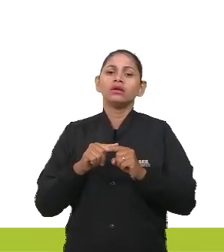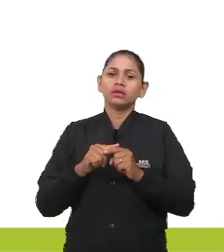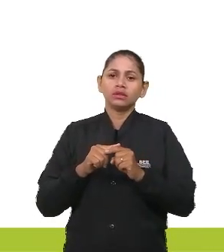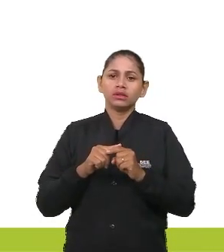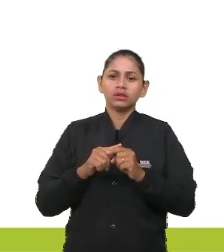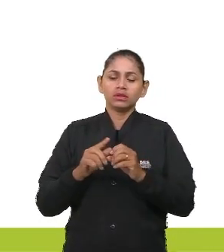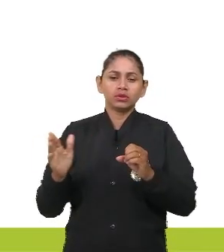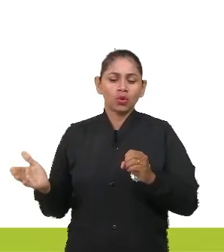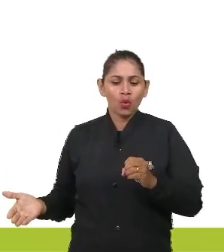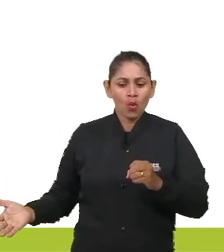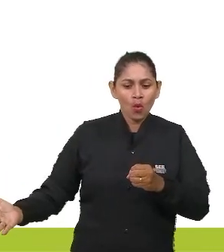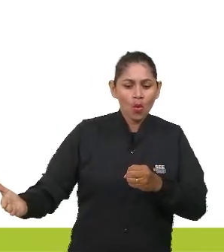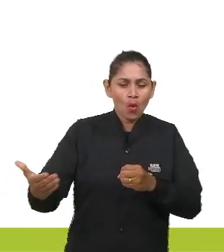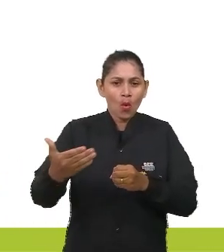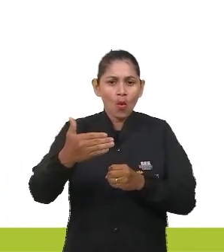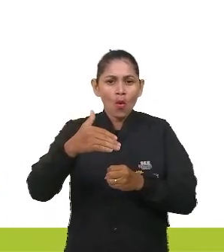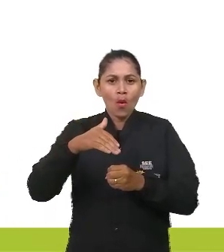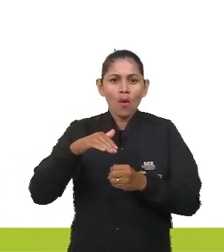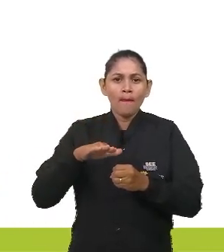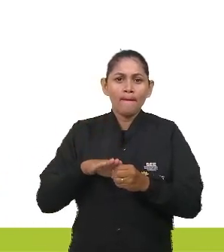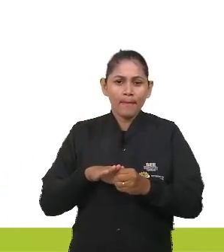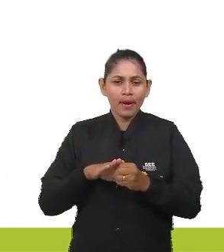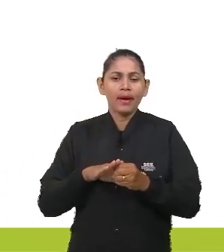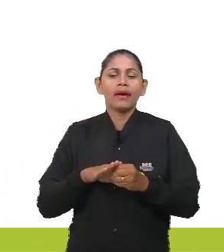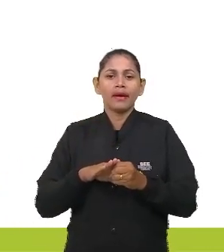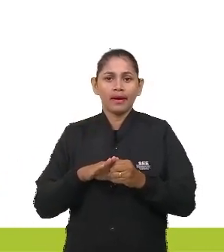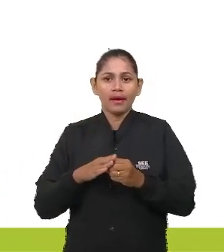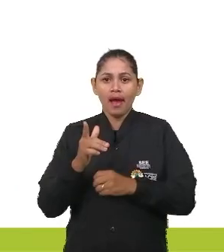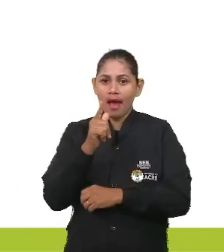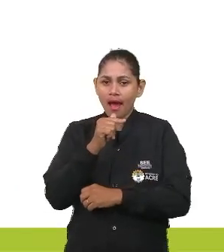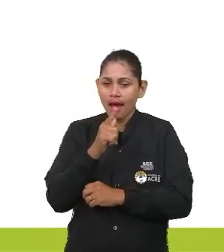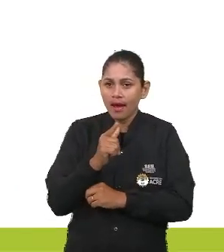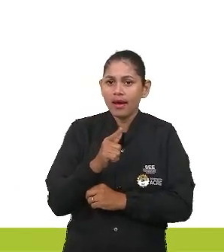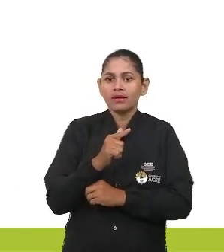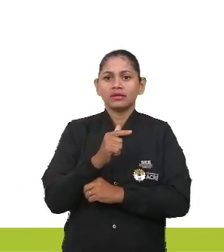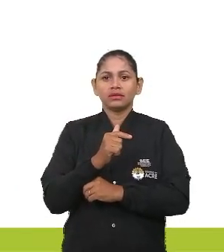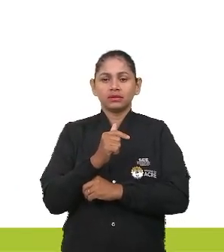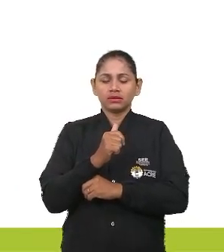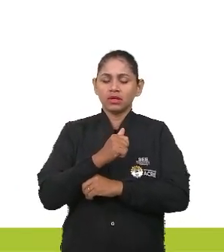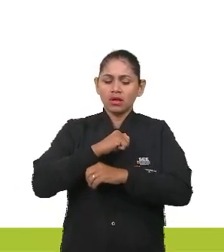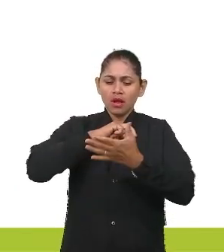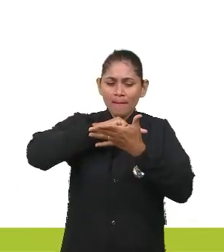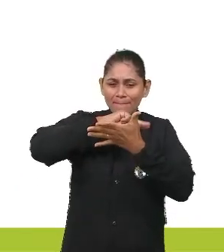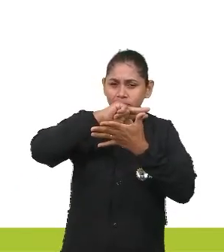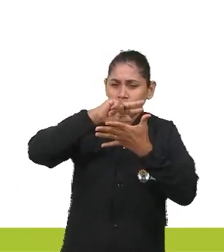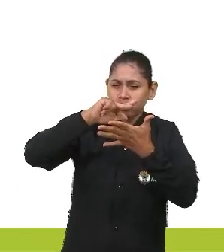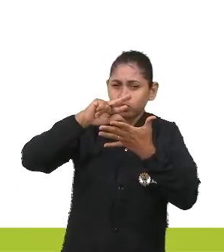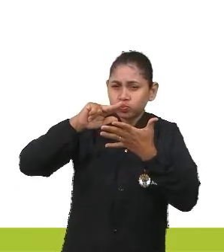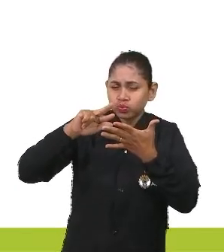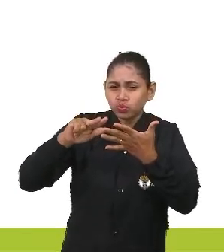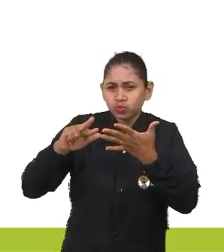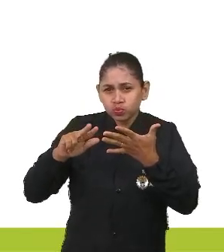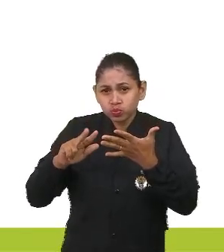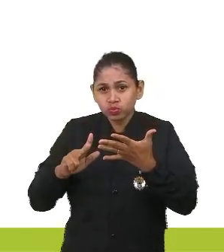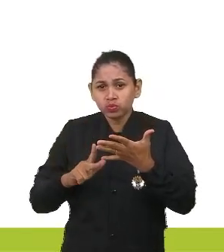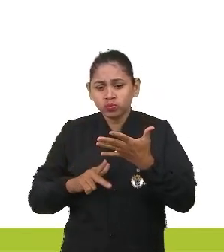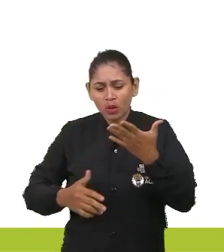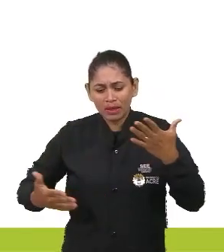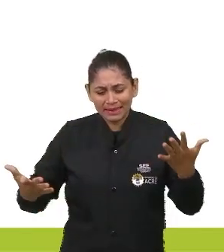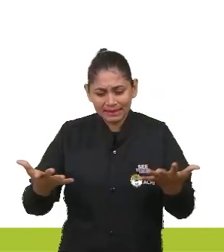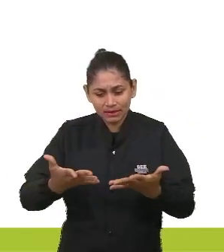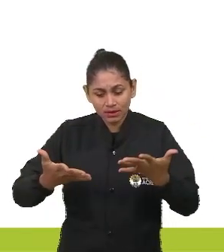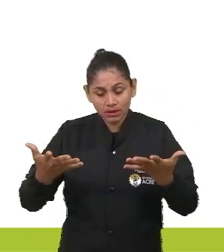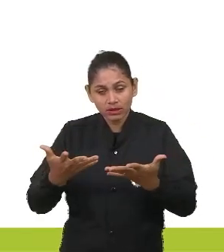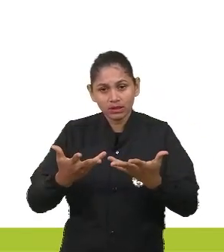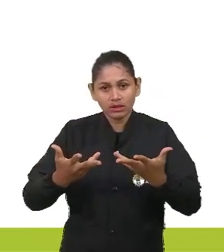água, esgotamento sanitário, limpeza urbana, drenagem urbana, manejos de resíduos sólidos